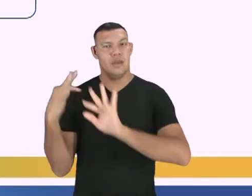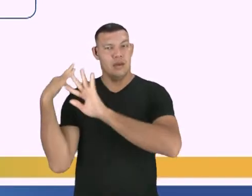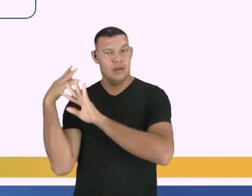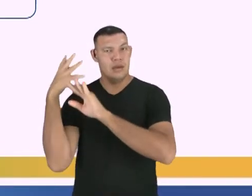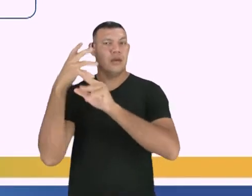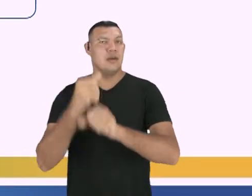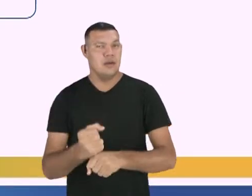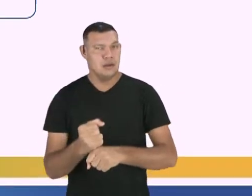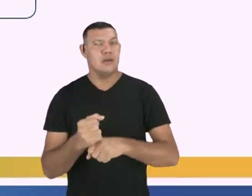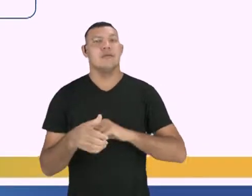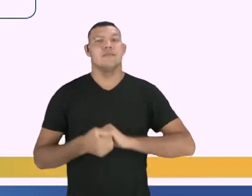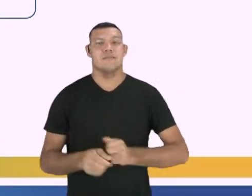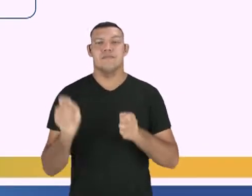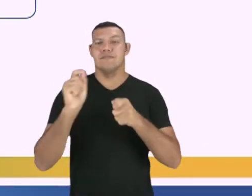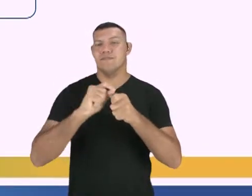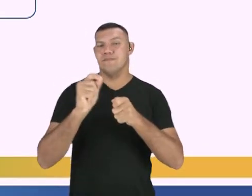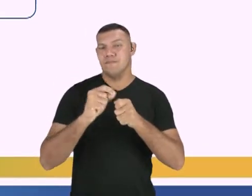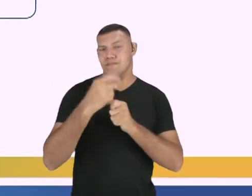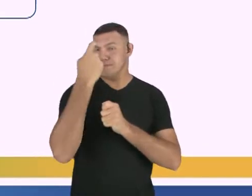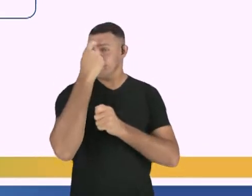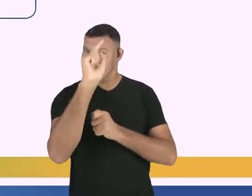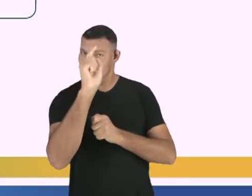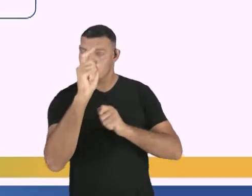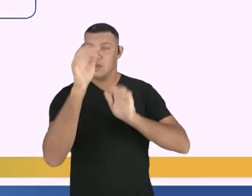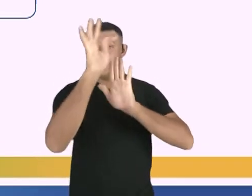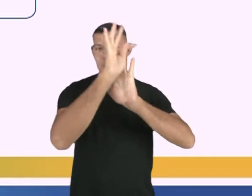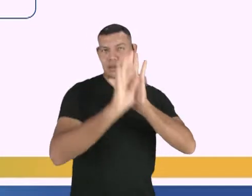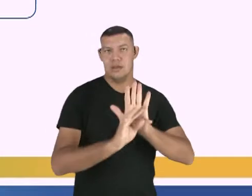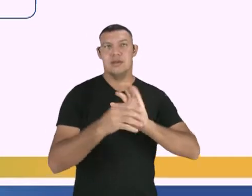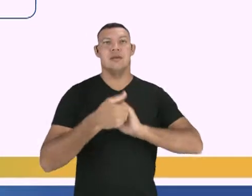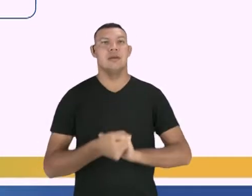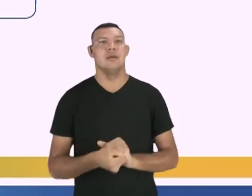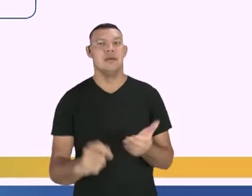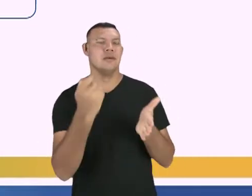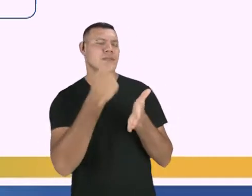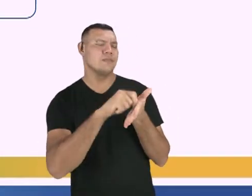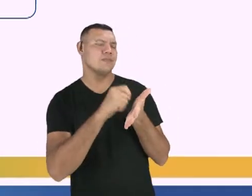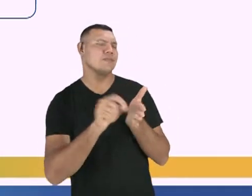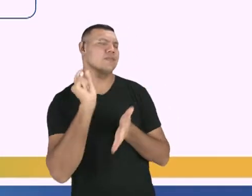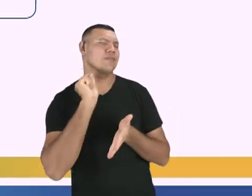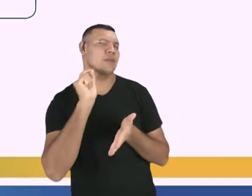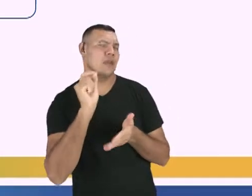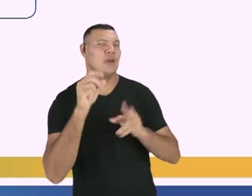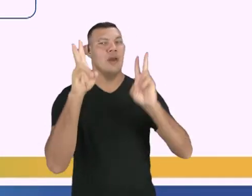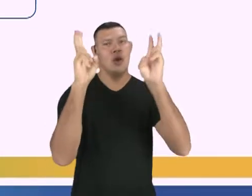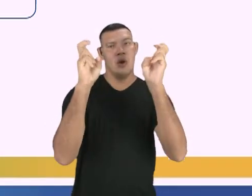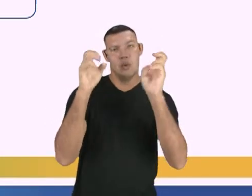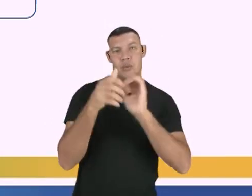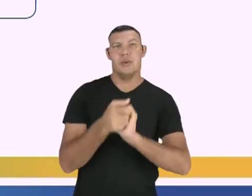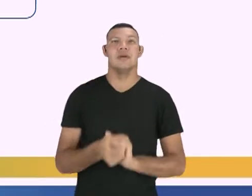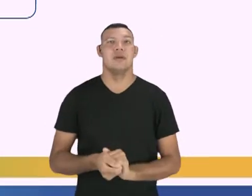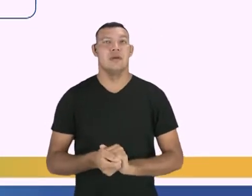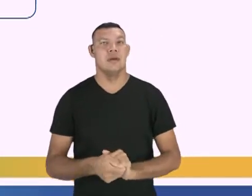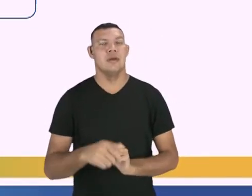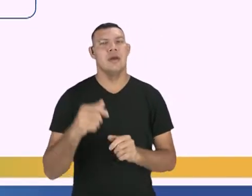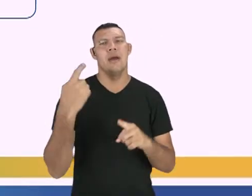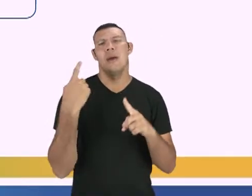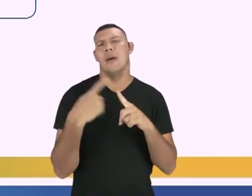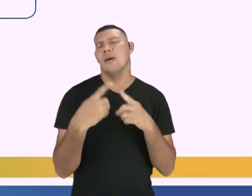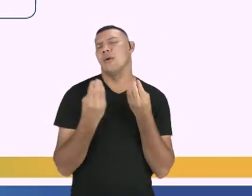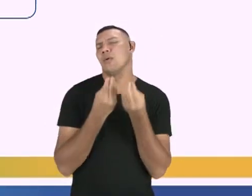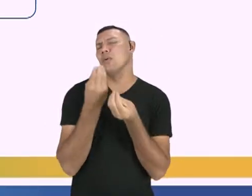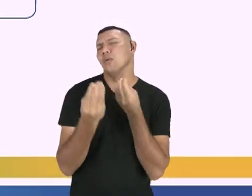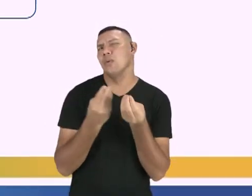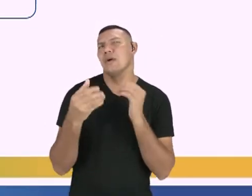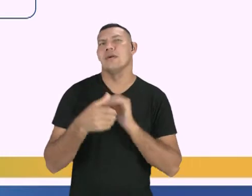Relembrando as condições de produção de texto. O que escrever? Seria o tema para que escrever? Qual o objetivo?